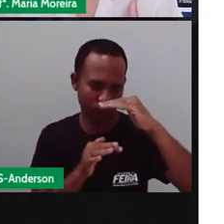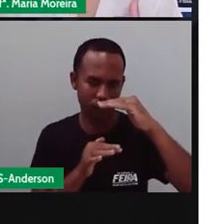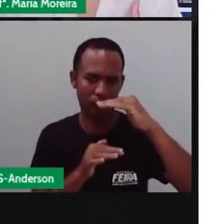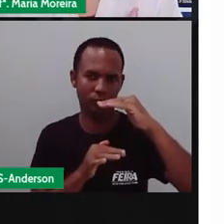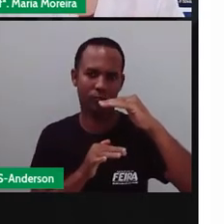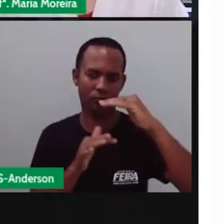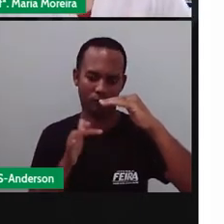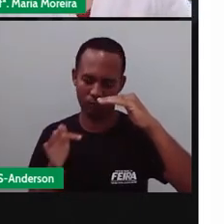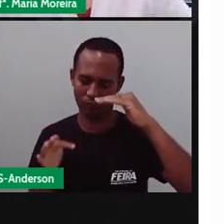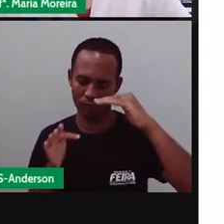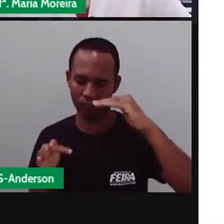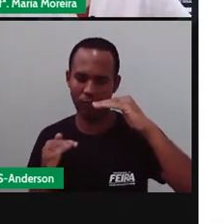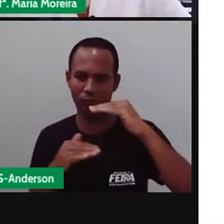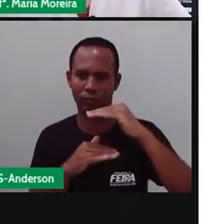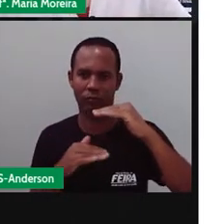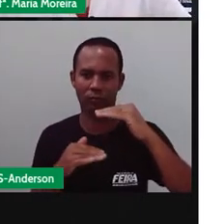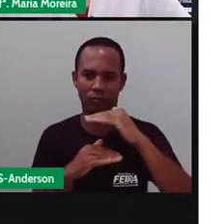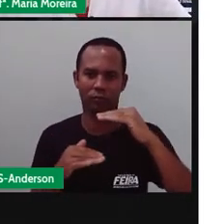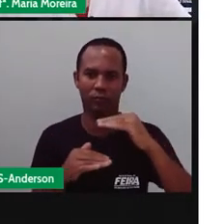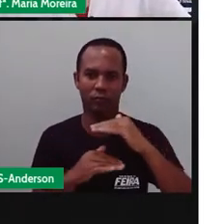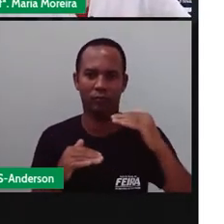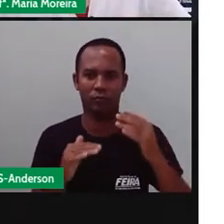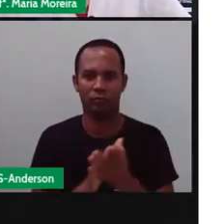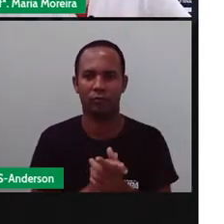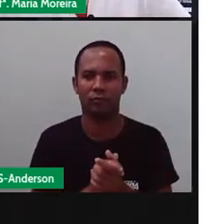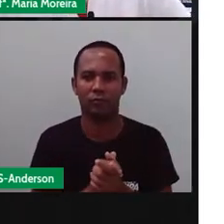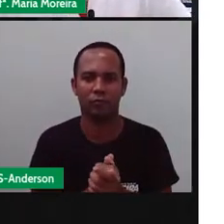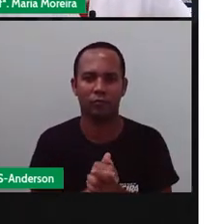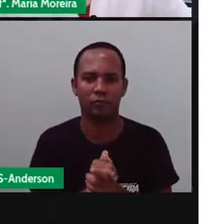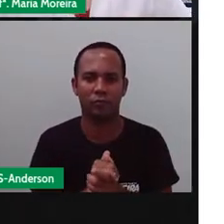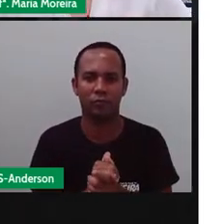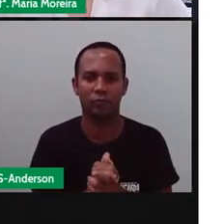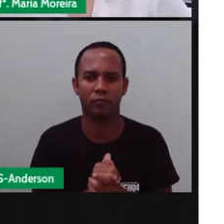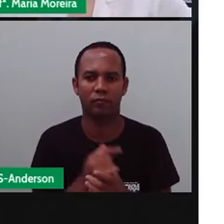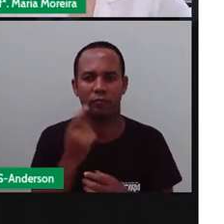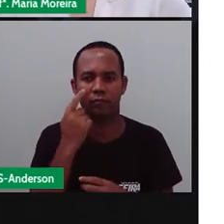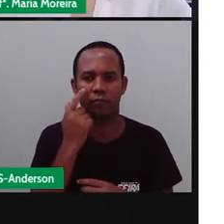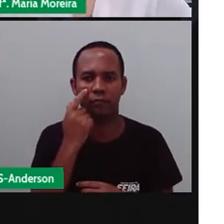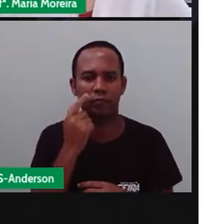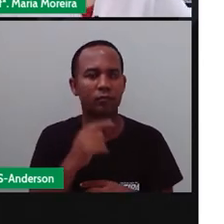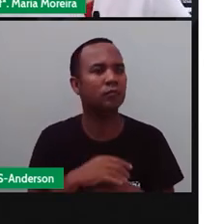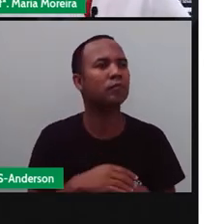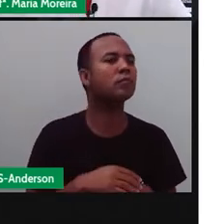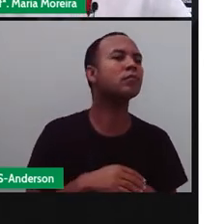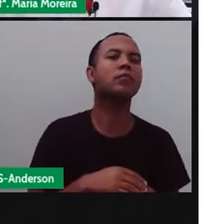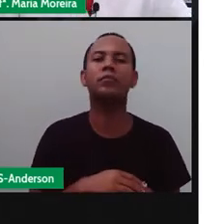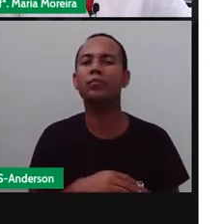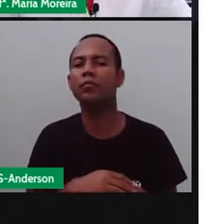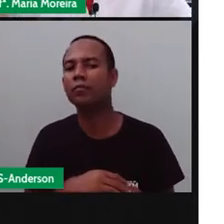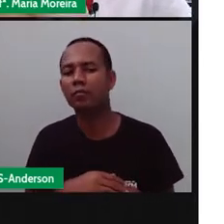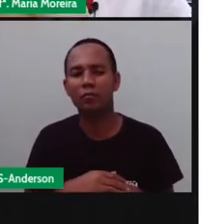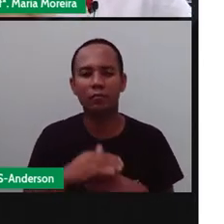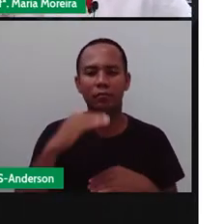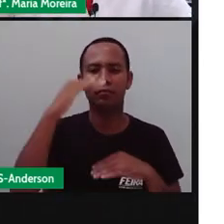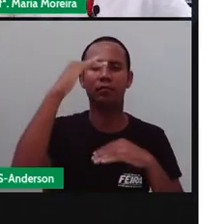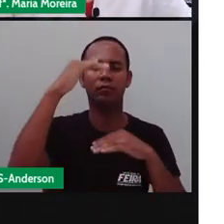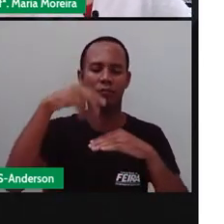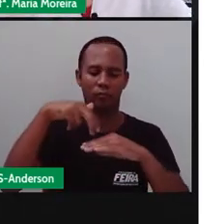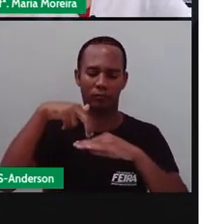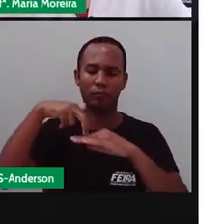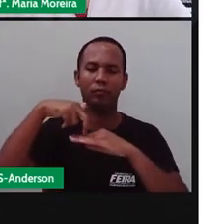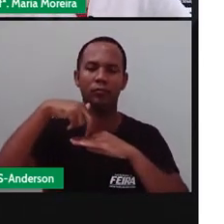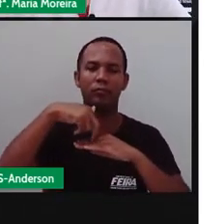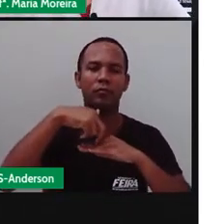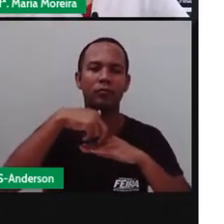você fica o quê? Suspenso. É uma sacada, ó. Você olha de cima, porque você tá o quê? Em um